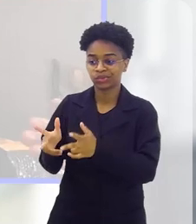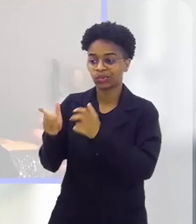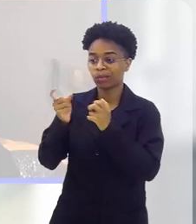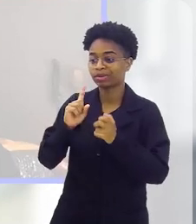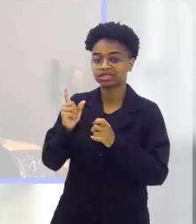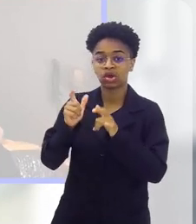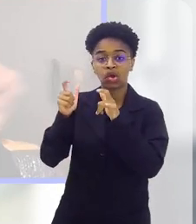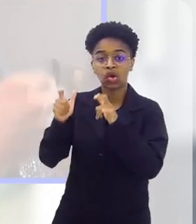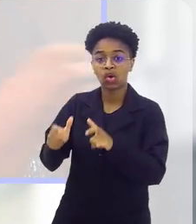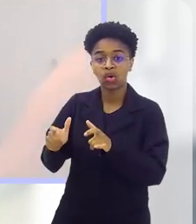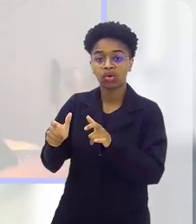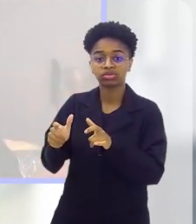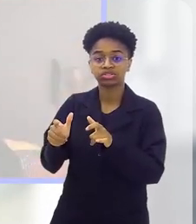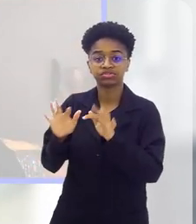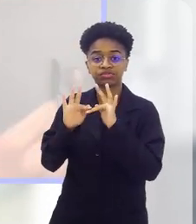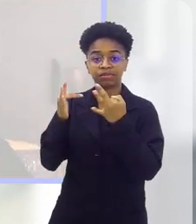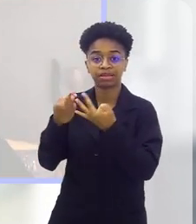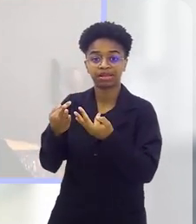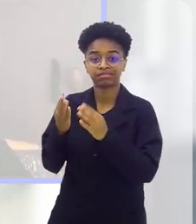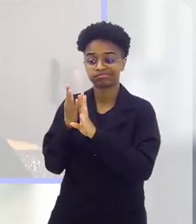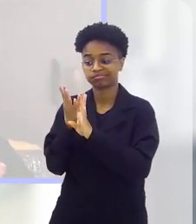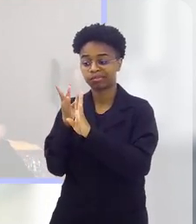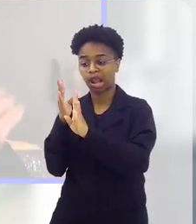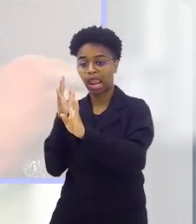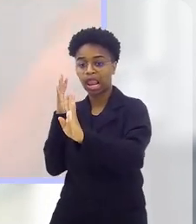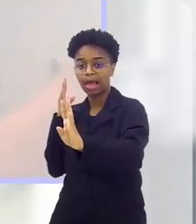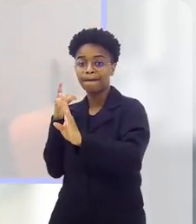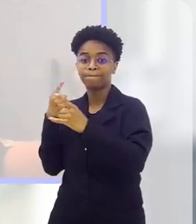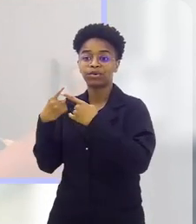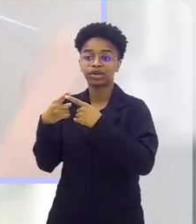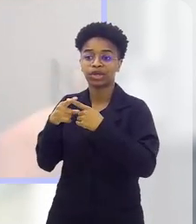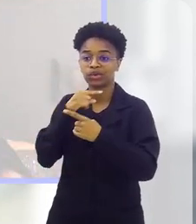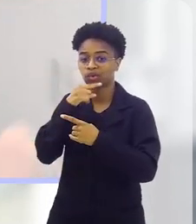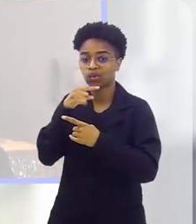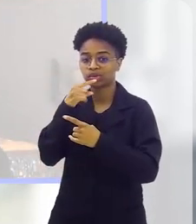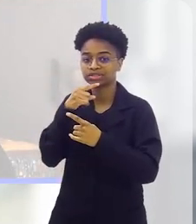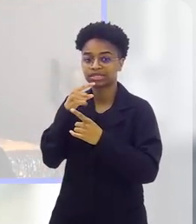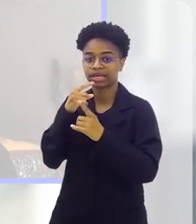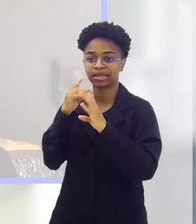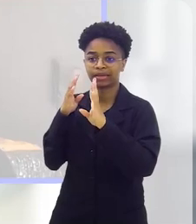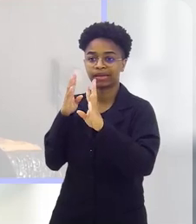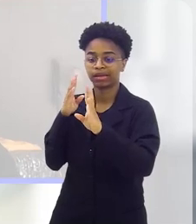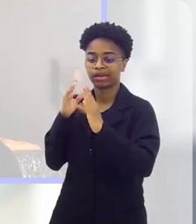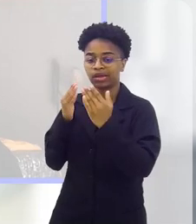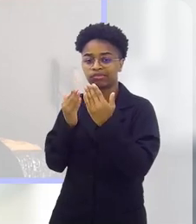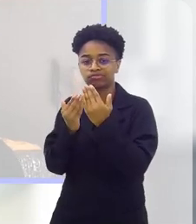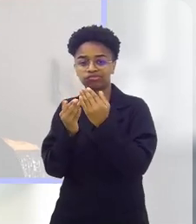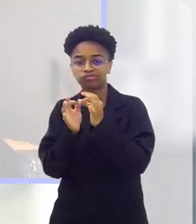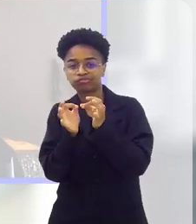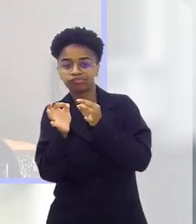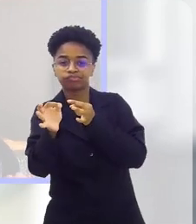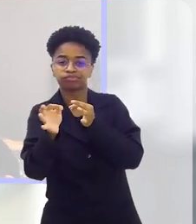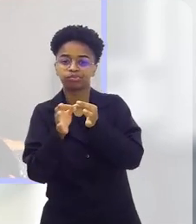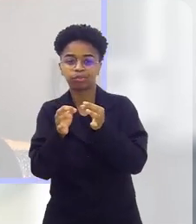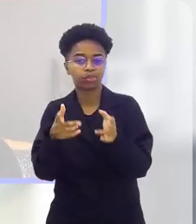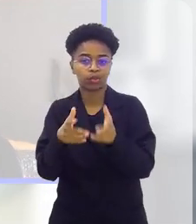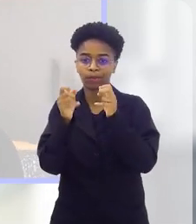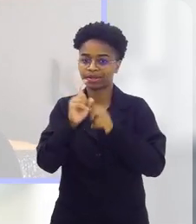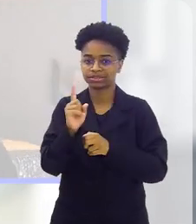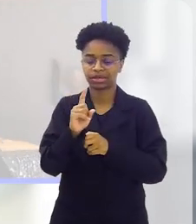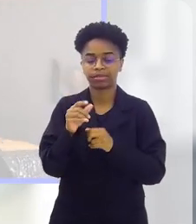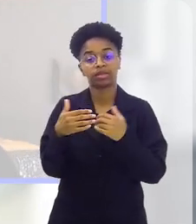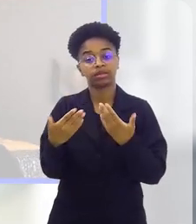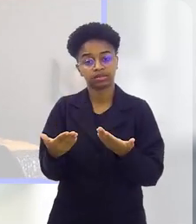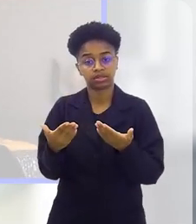identificar aonde o seu pai está na fila, porque não tem essa visão de profundidade. Então, a gente vê que o